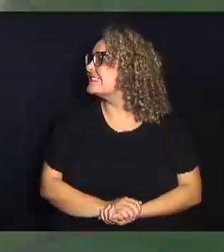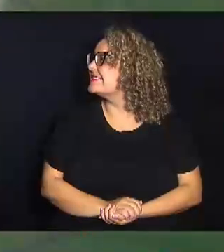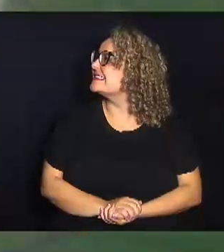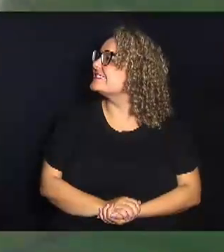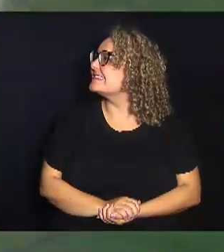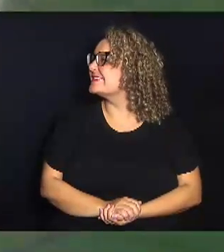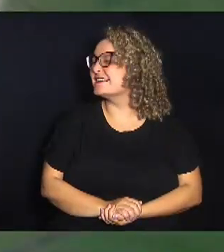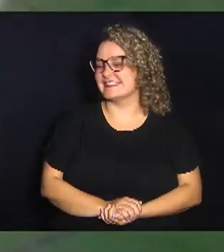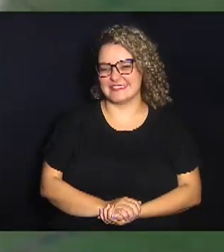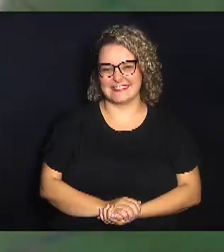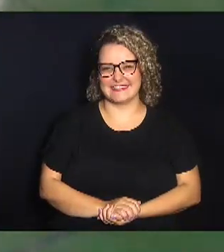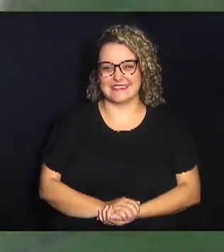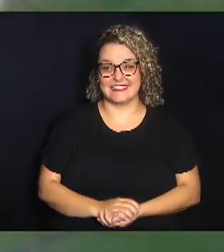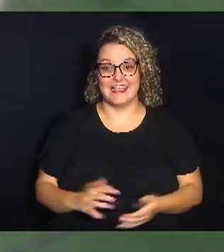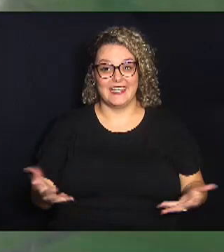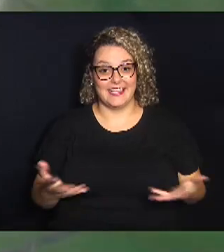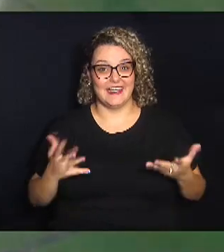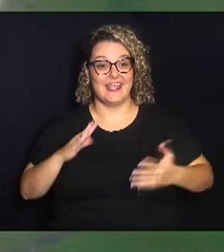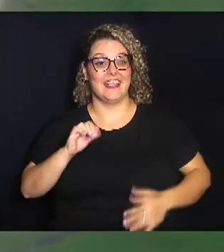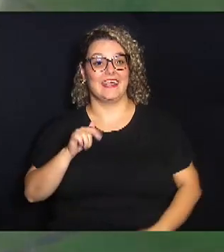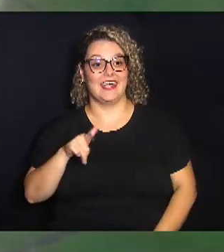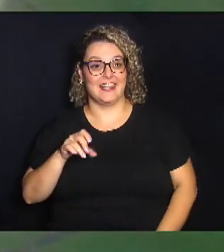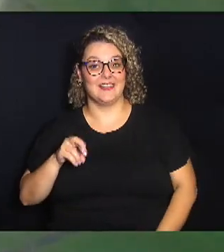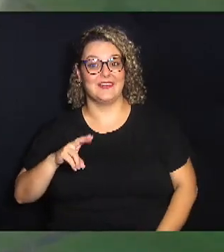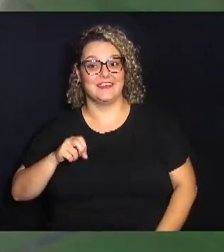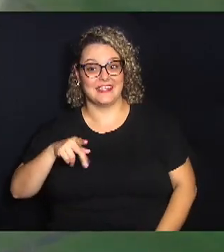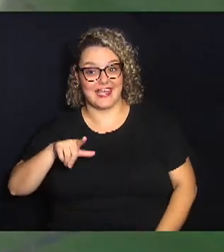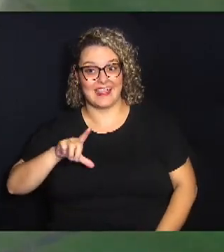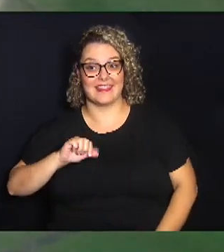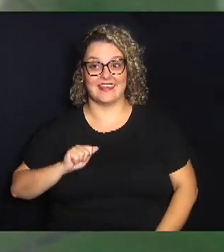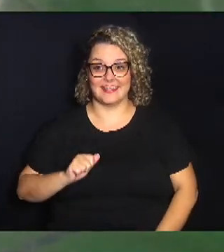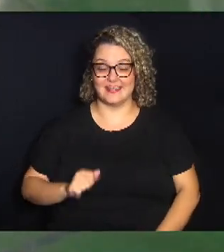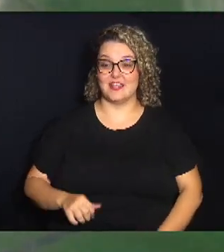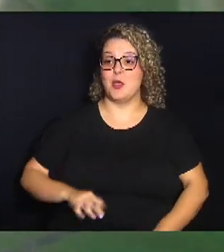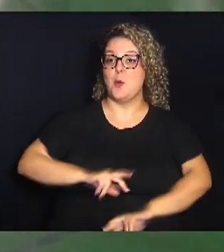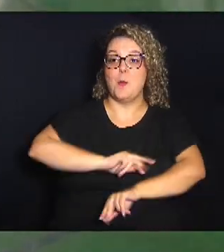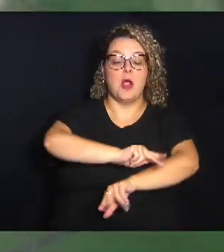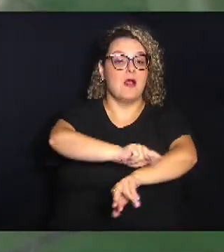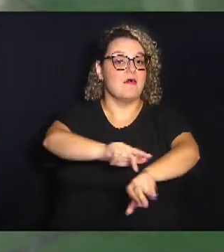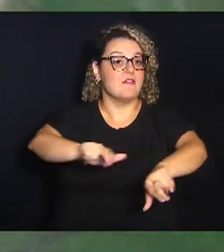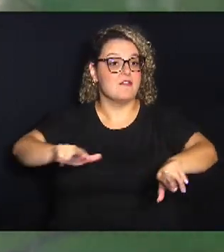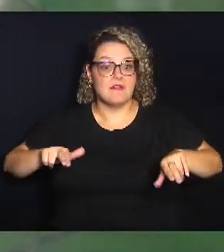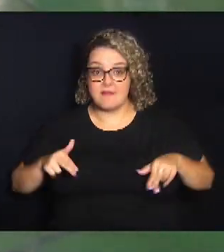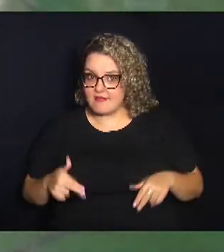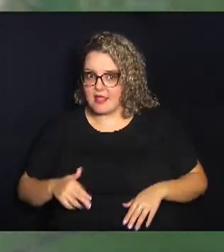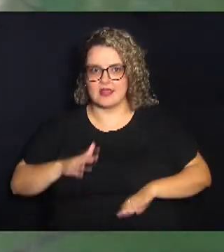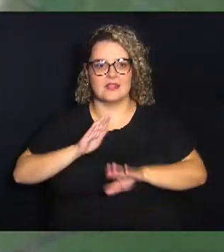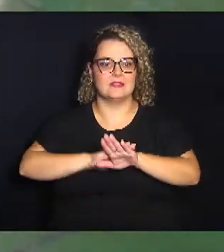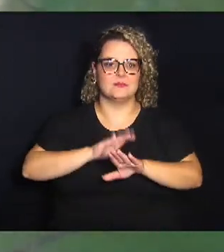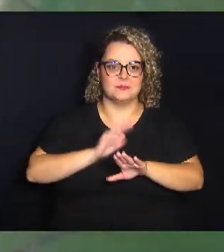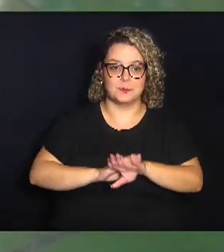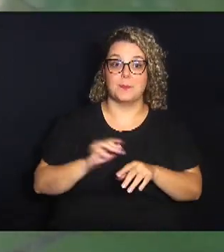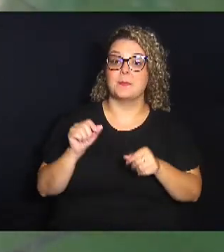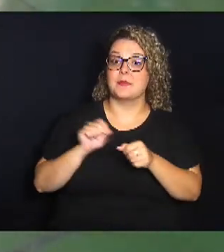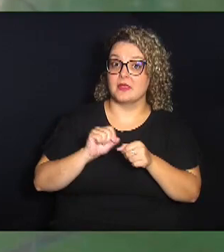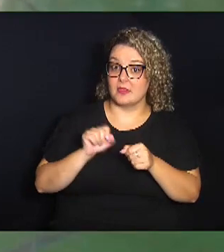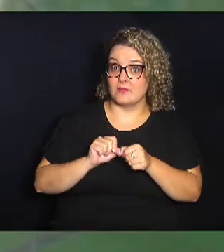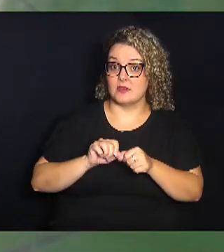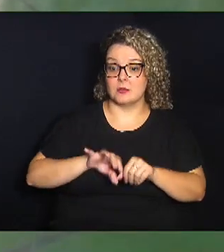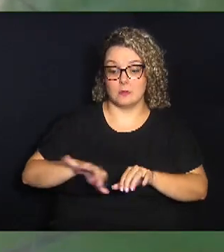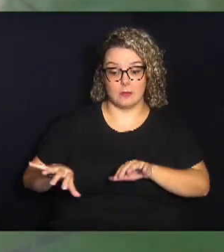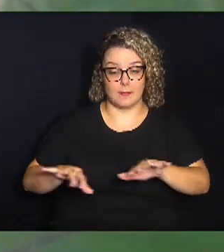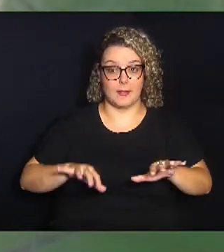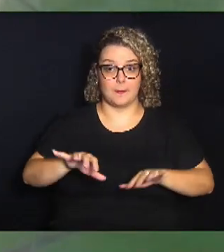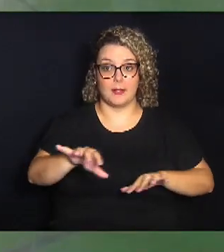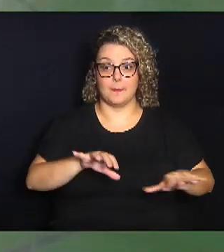A Calourada 2024 é composta por diversas atividades que são realizadas separadamente